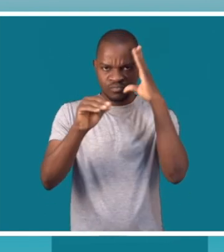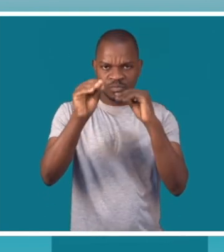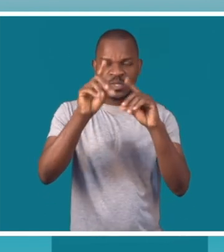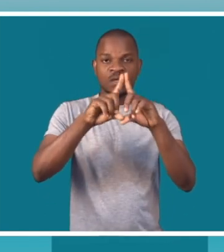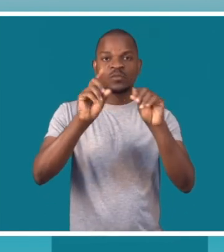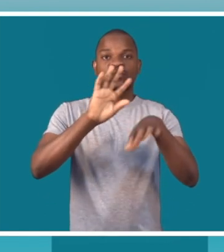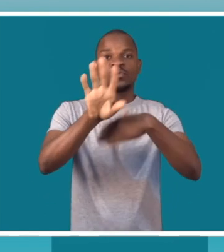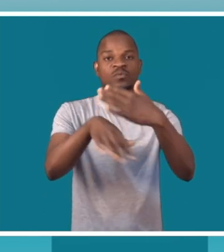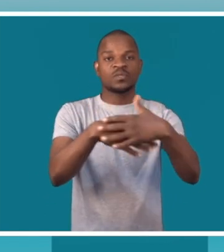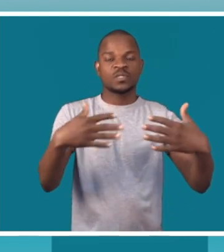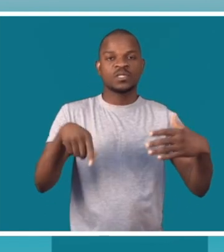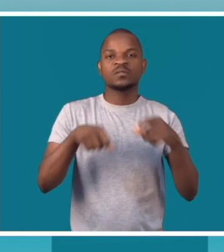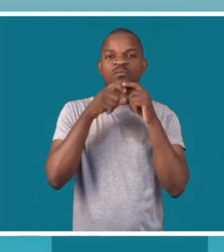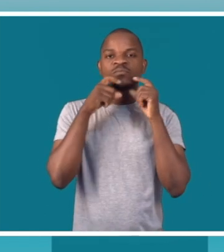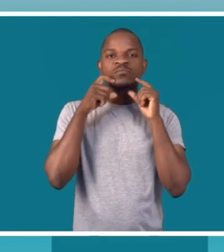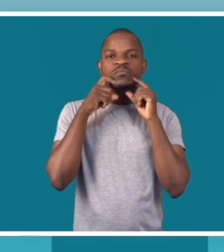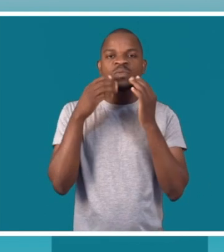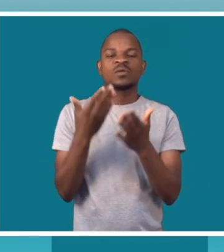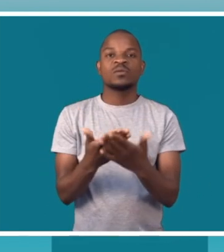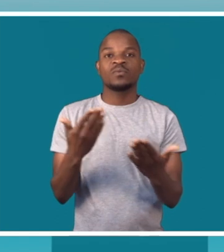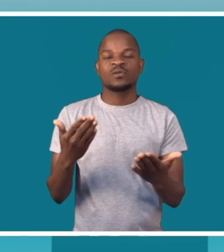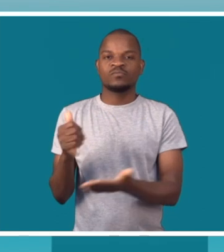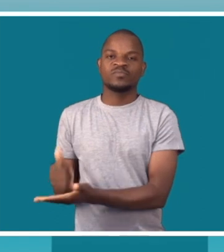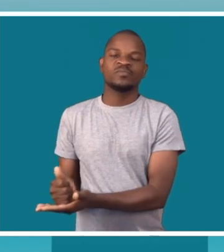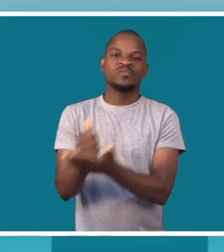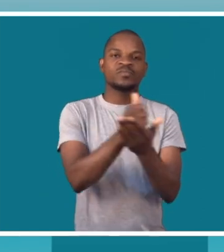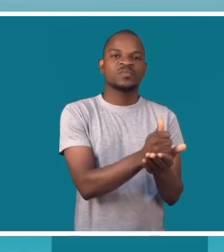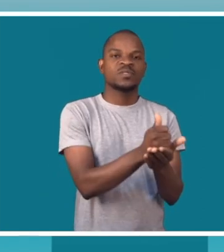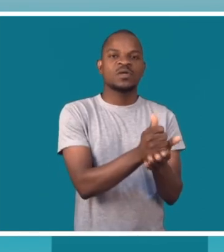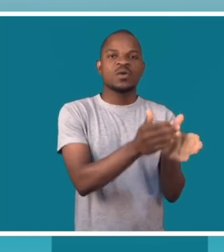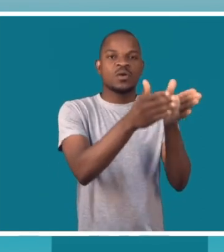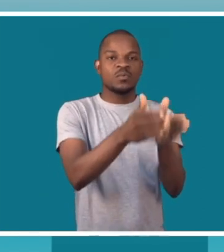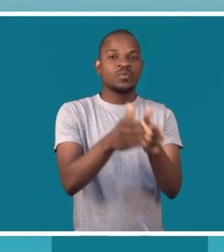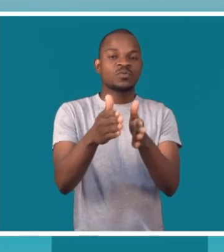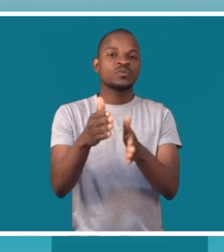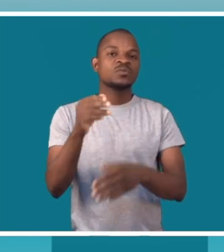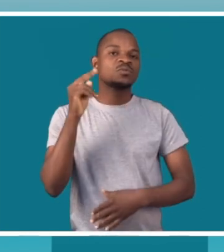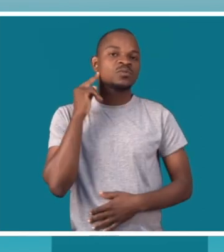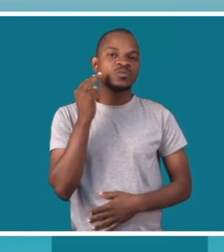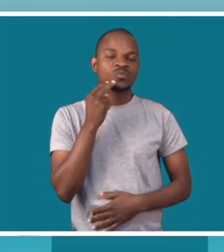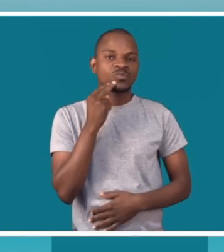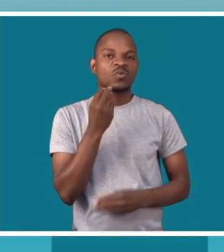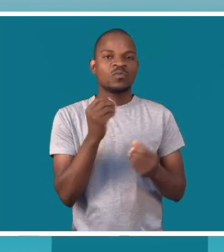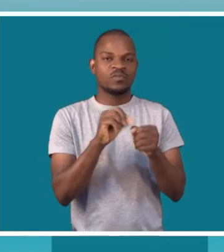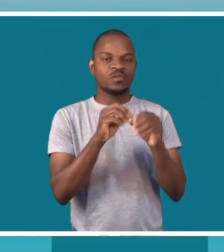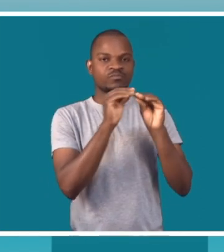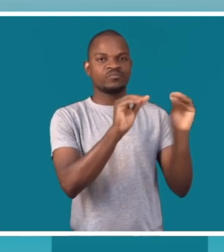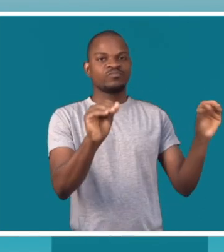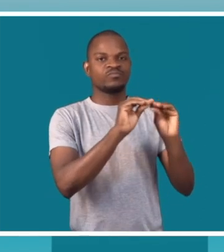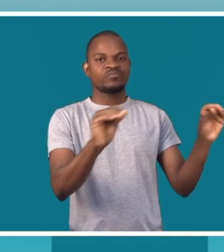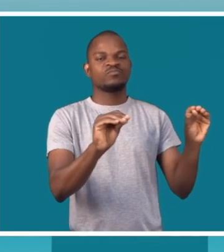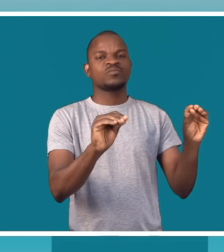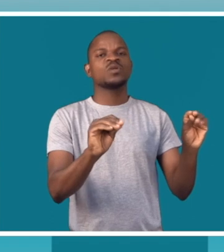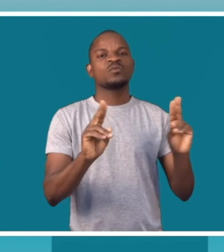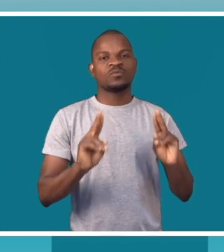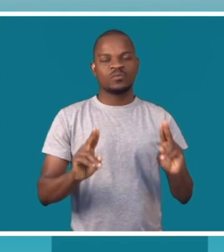a língua de sinais de Moçambique, para que os professores, com a senha da formação, saibam a língua de sinais, a fim de que